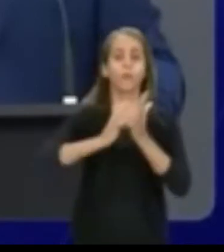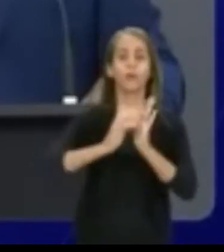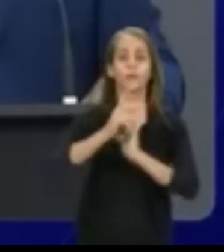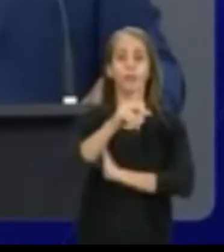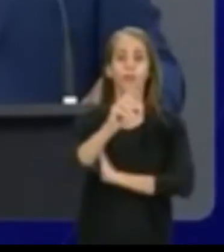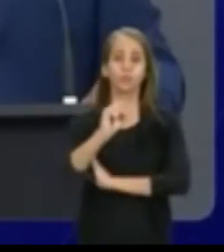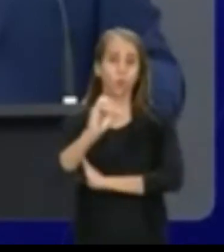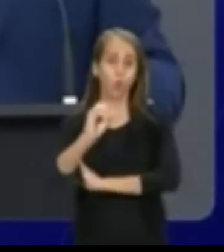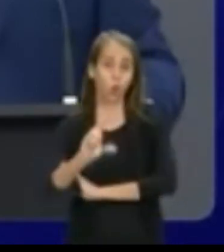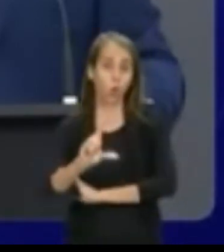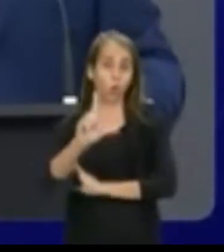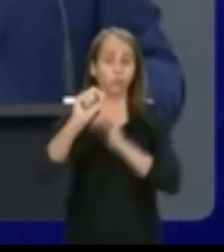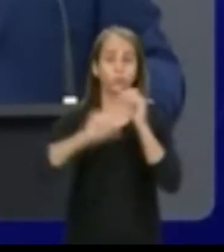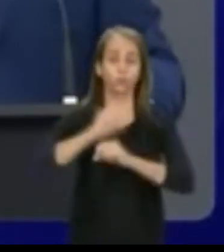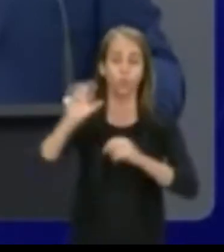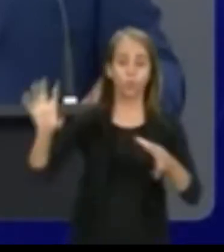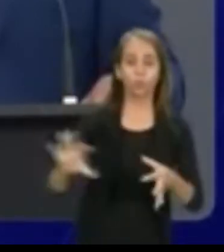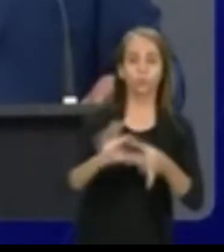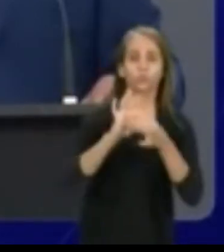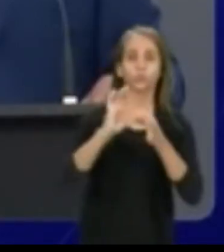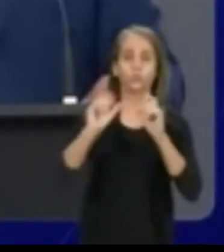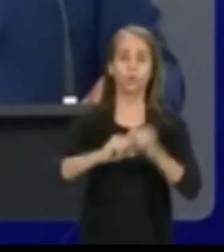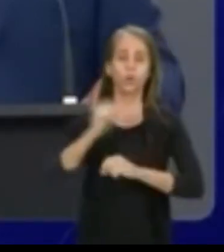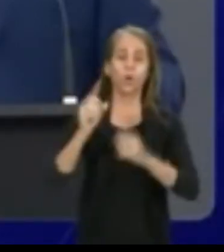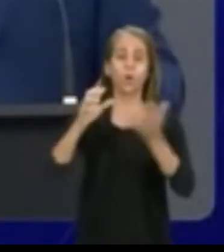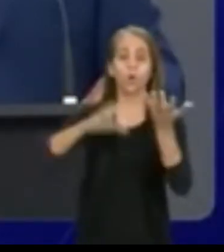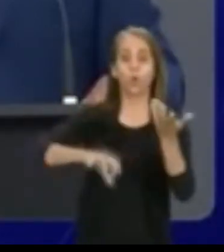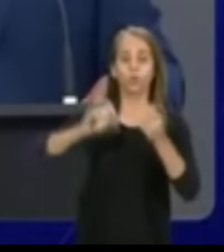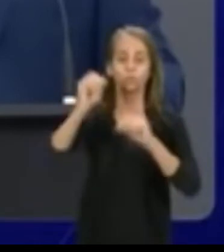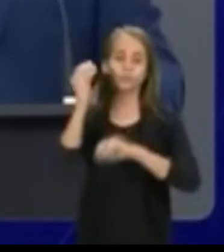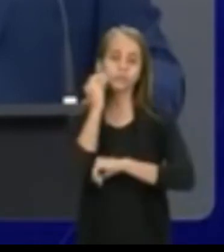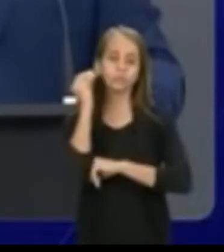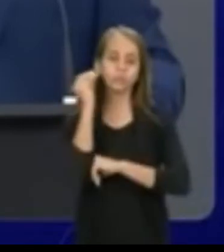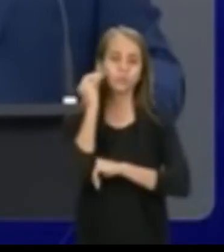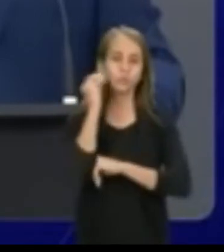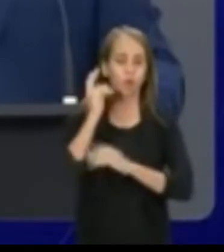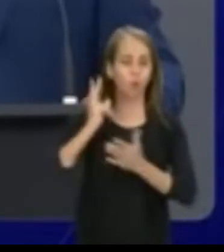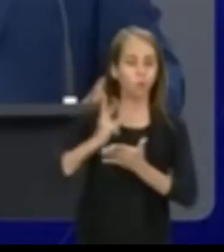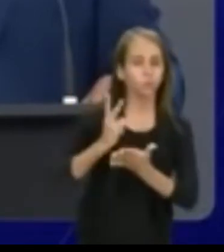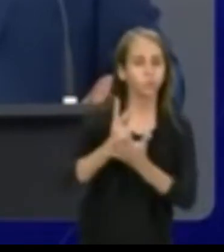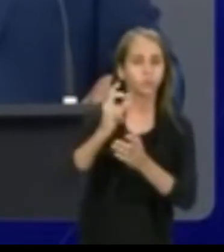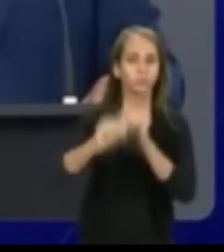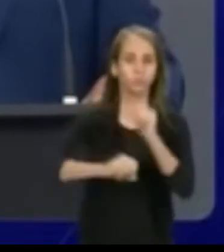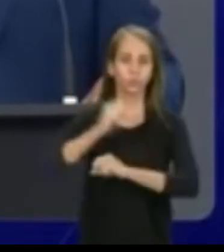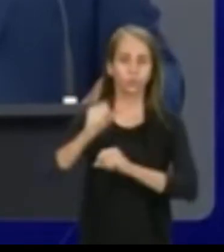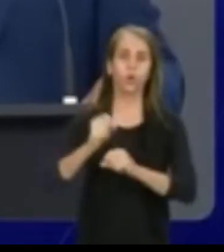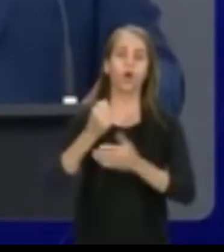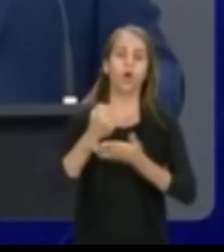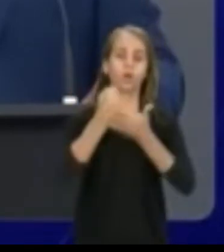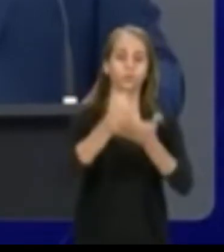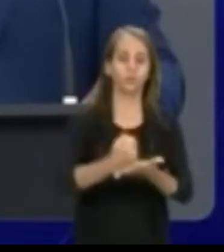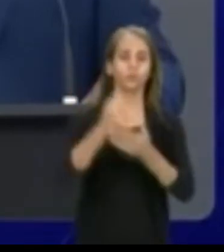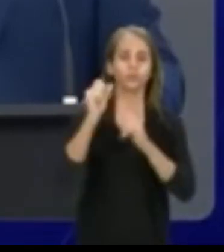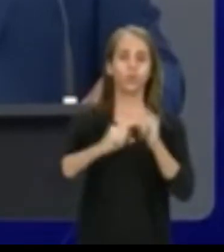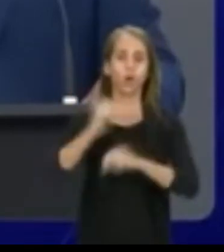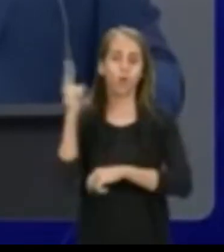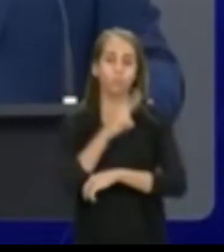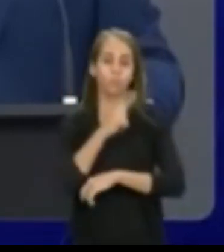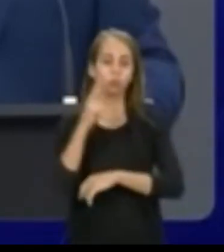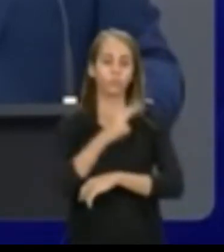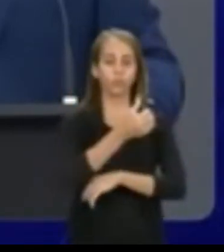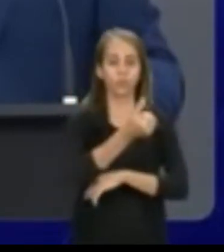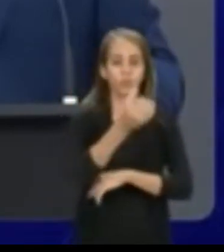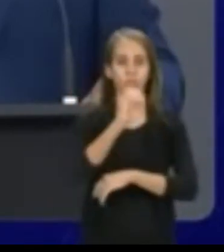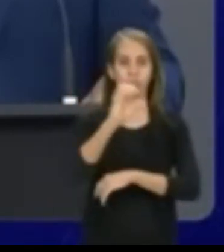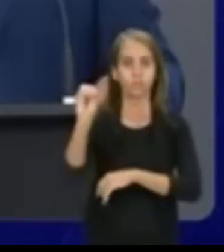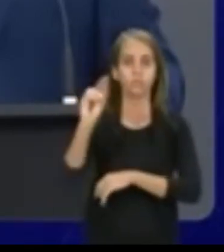com a oposição no Congresso tentaram estabelecer que o auxílio emergencial fosse de R$ 600,00 em R